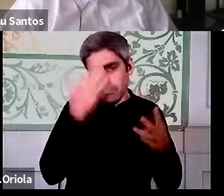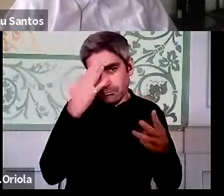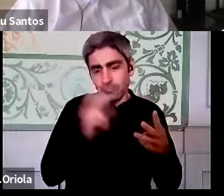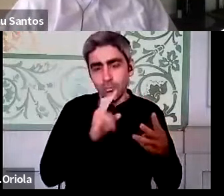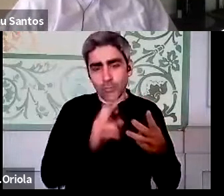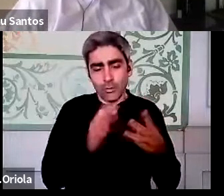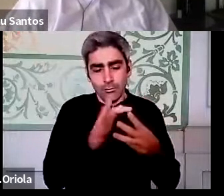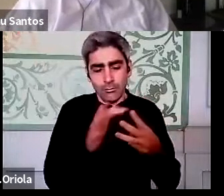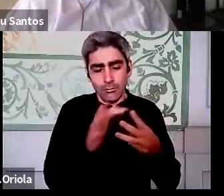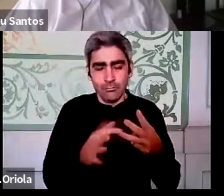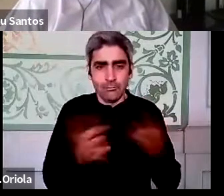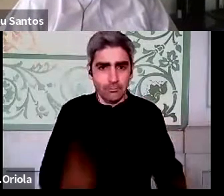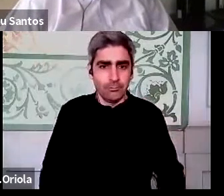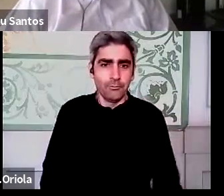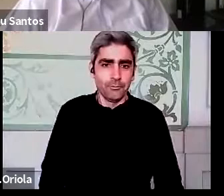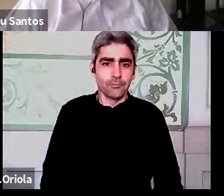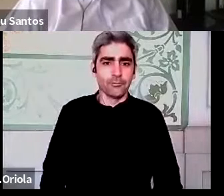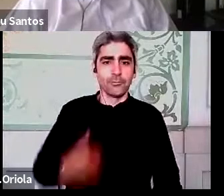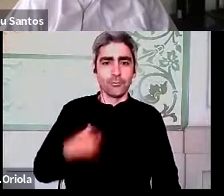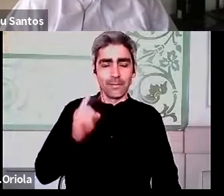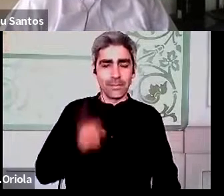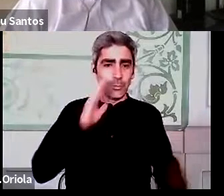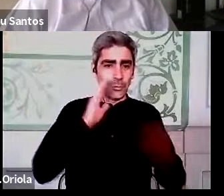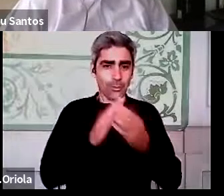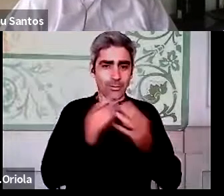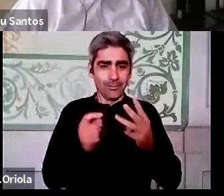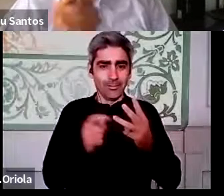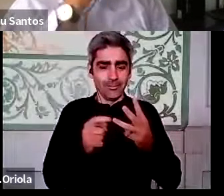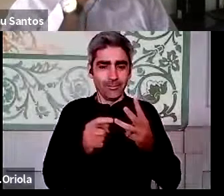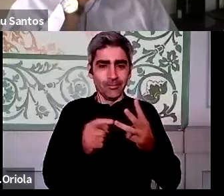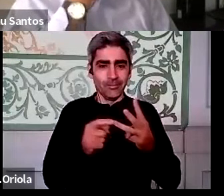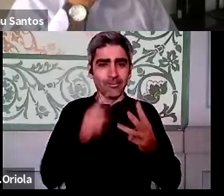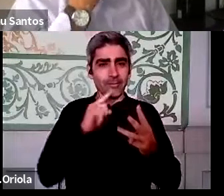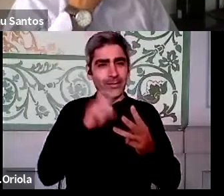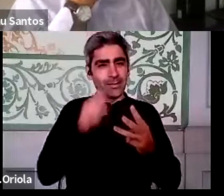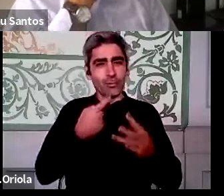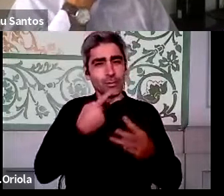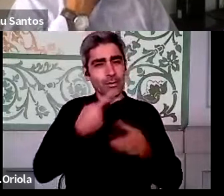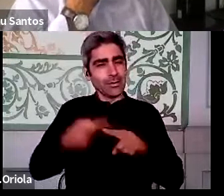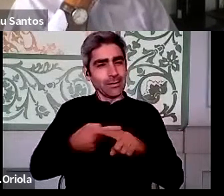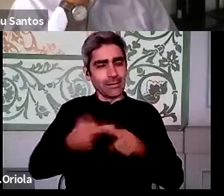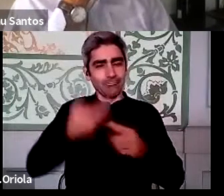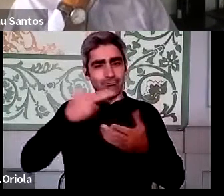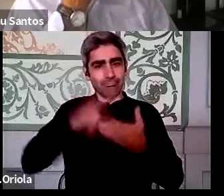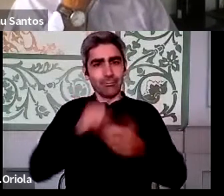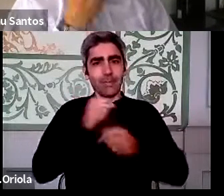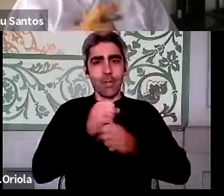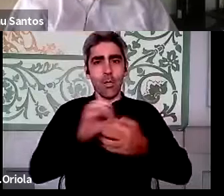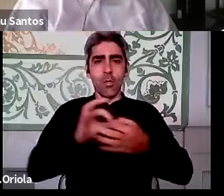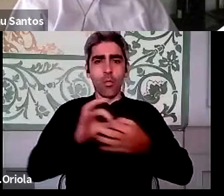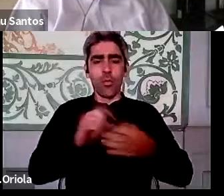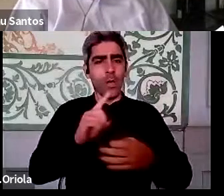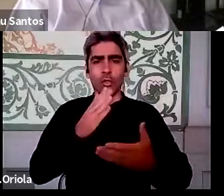responder, obviamente. sim. Eu começava pela última porque acho uma questão muito interessante. E, efetivamente, o trabalho colaborativo não é